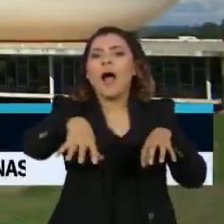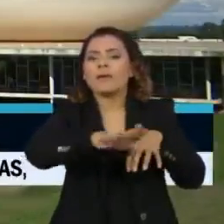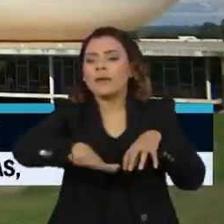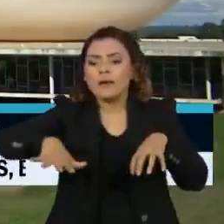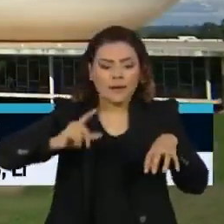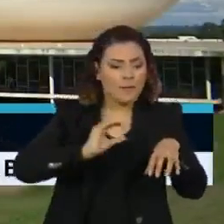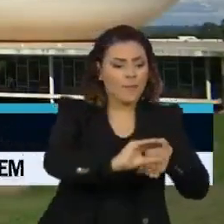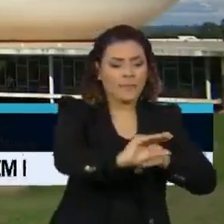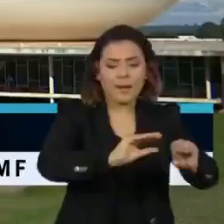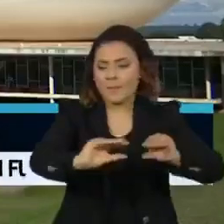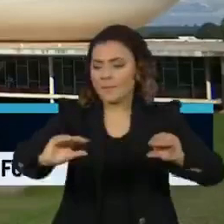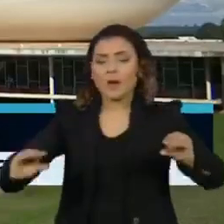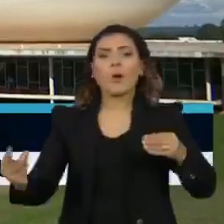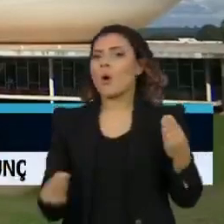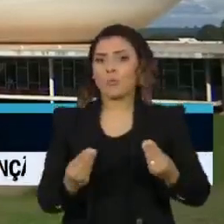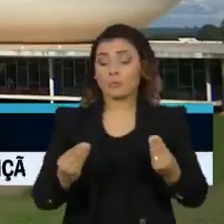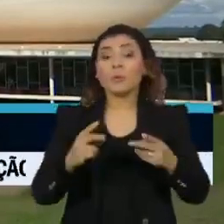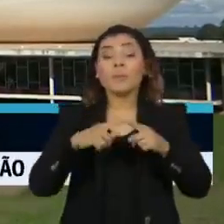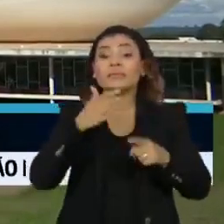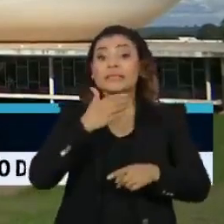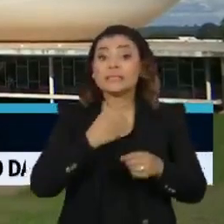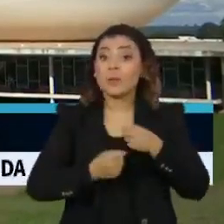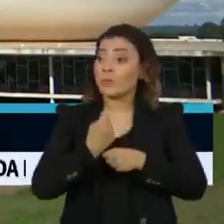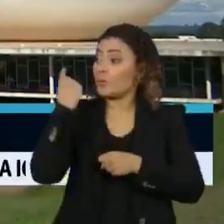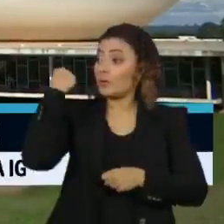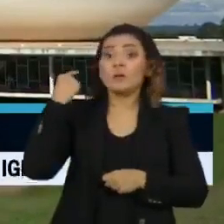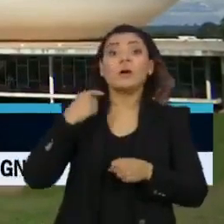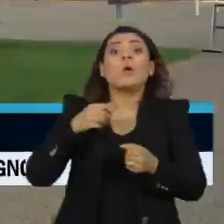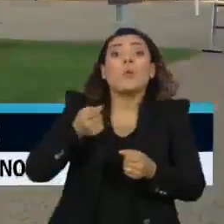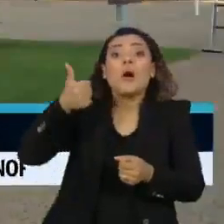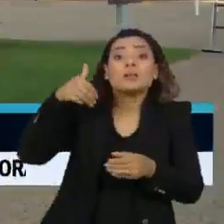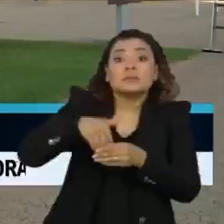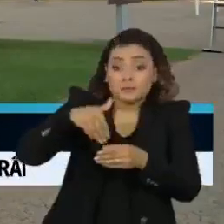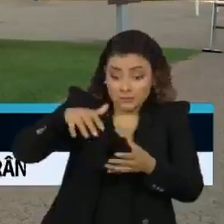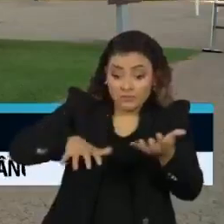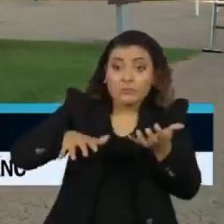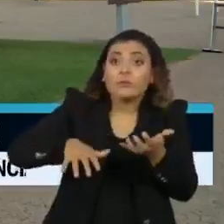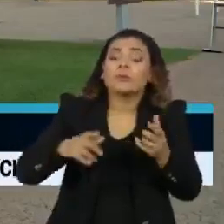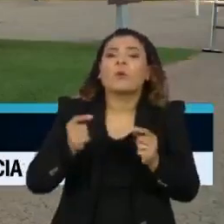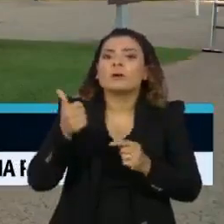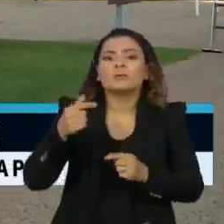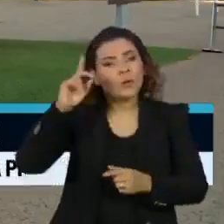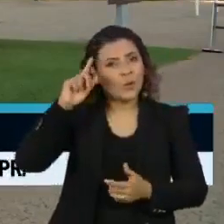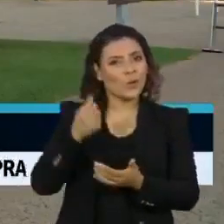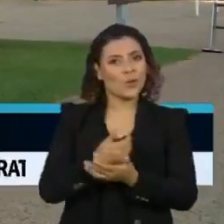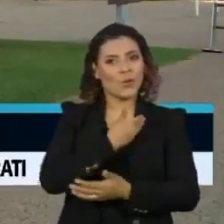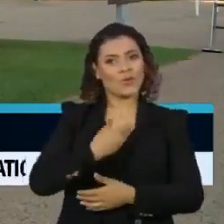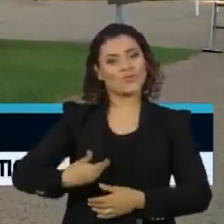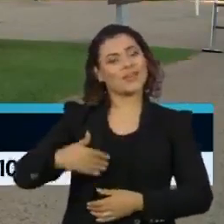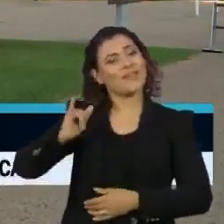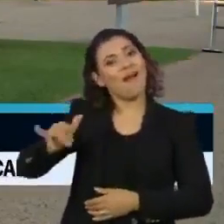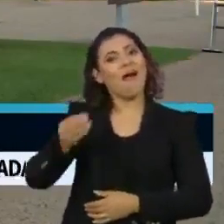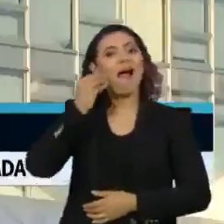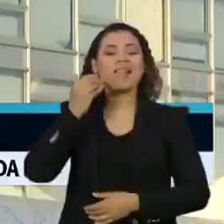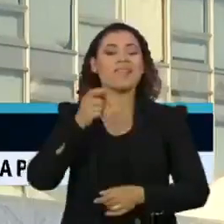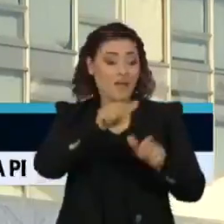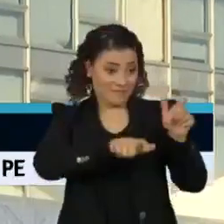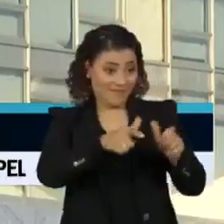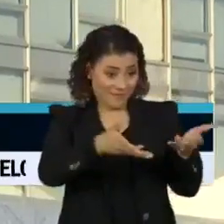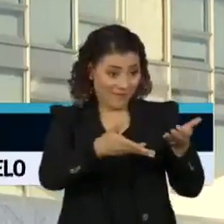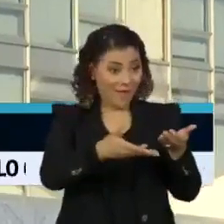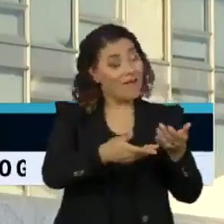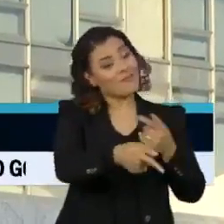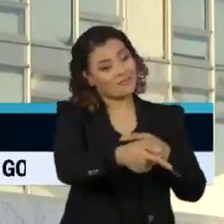No entanto, em dezembro, às vésperas da eleição para o comando do Congresso, o governo decidiu atender ofícios de parlamentares